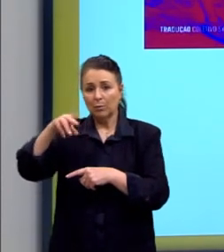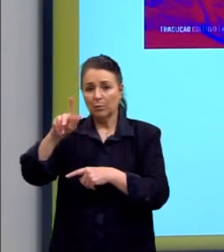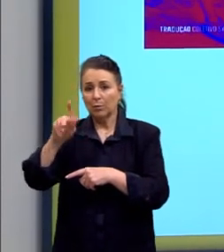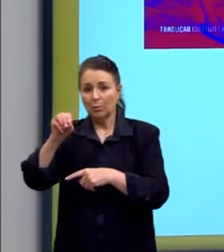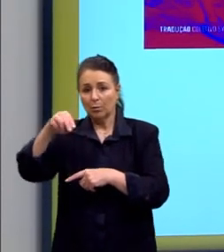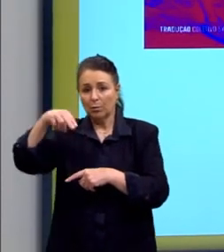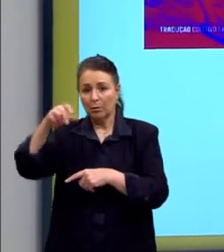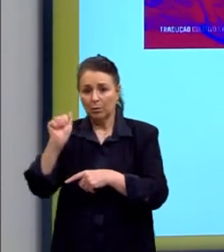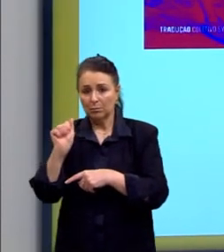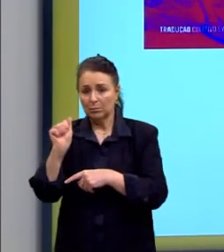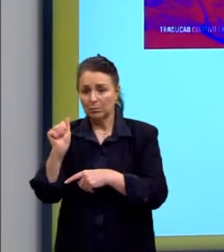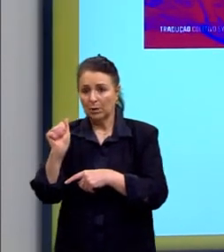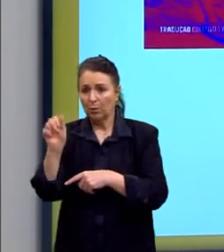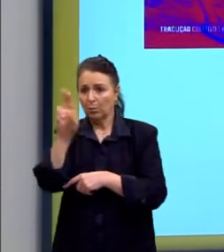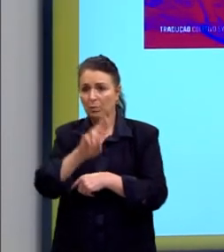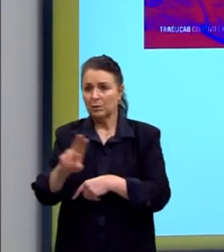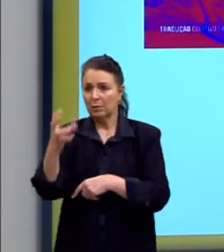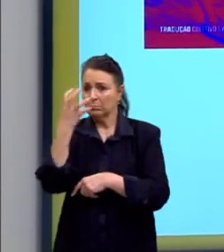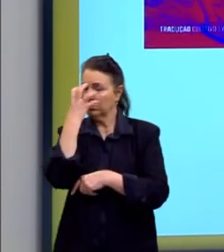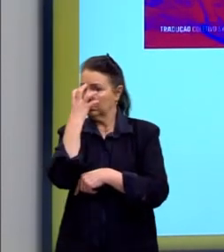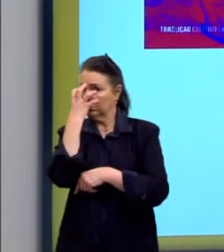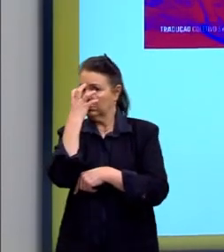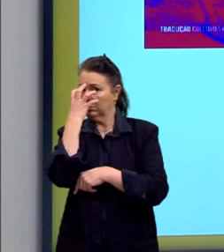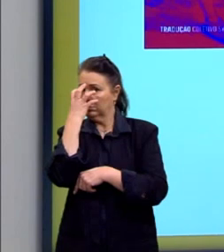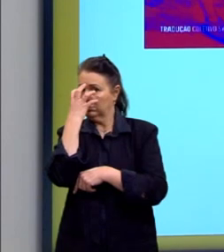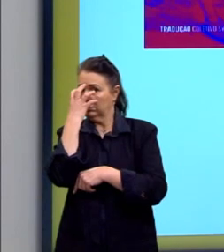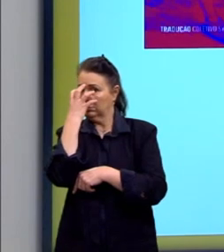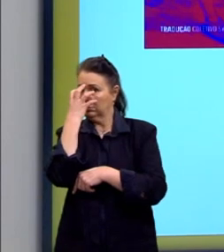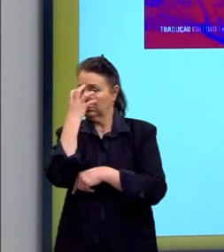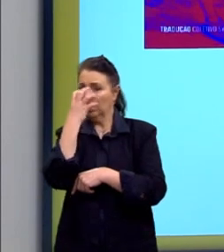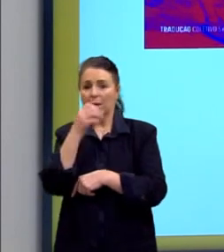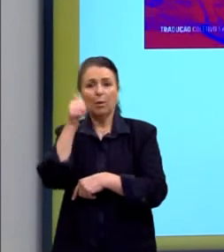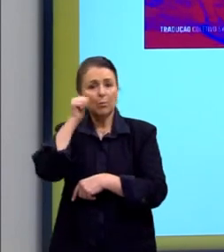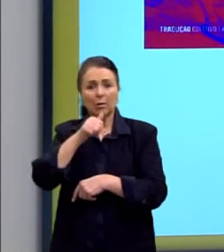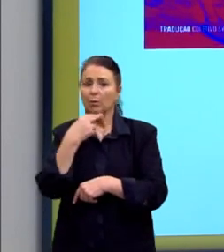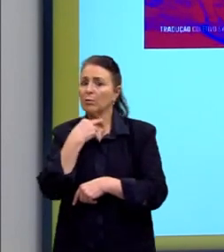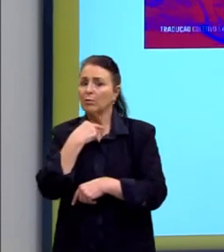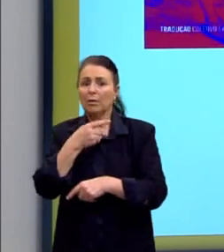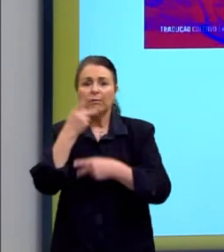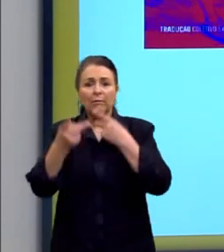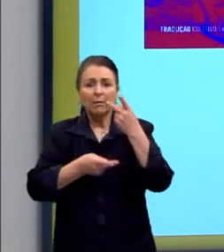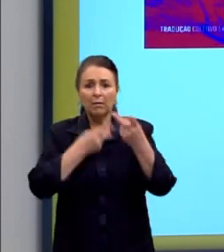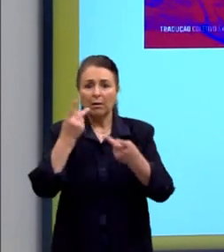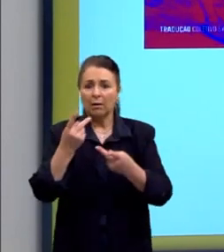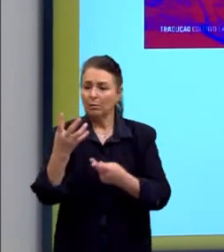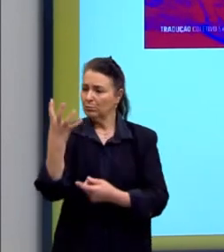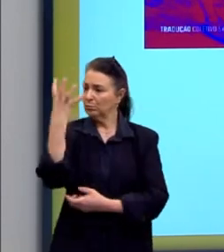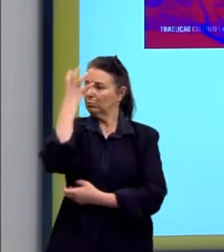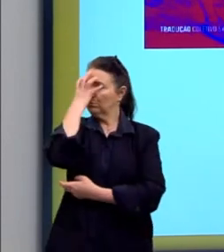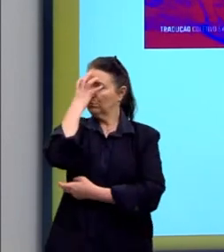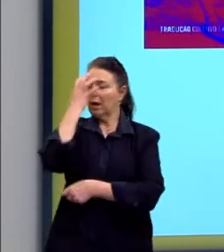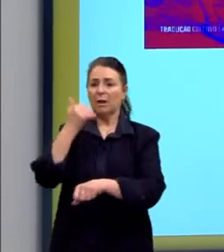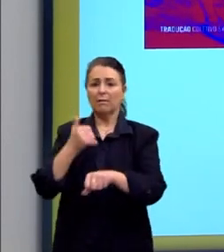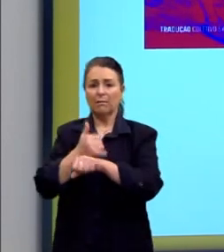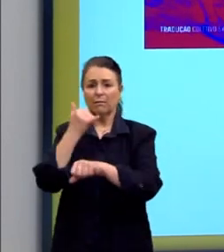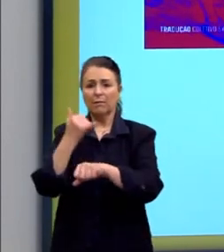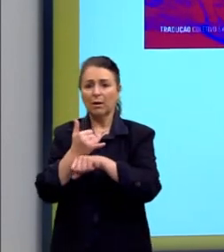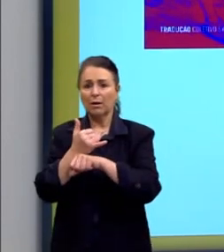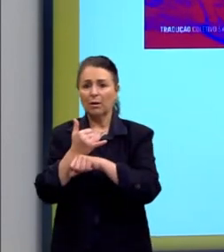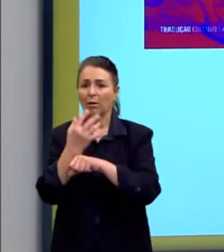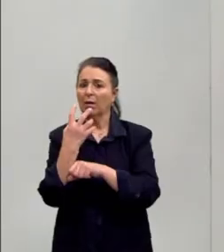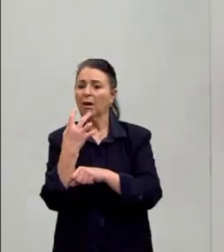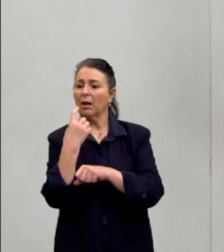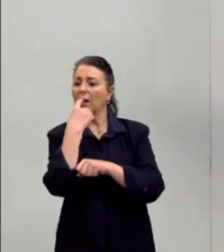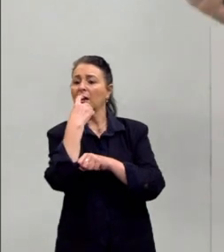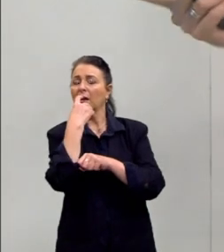silenciar, para calar as mulheres. Então, essa estrutura de ferro que entra na boca, se põe na língua para ela não poder